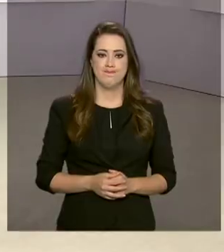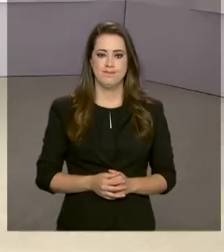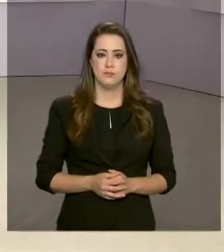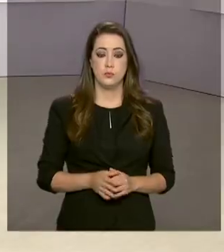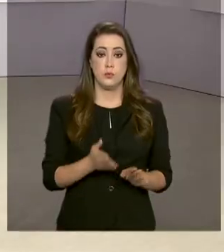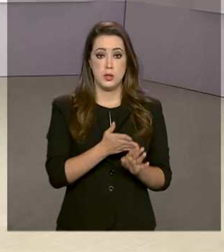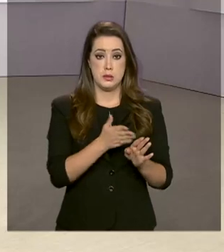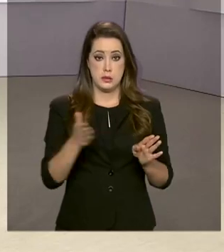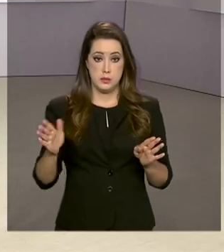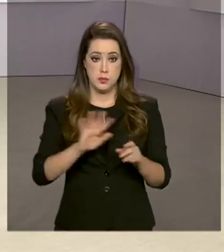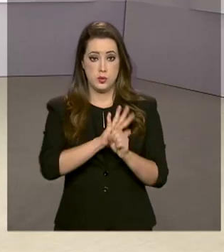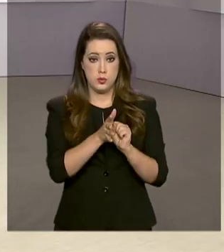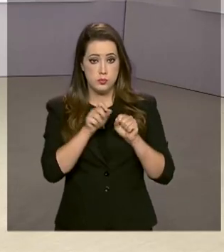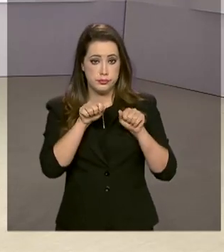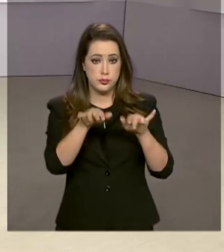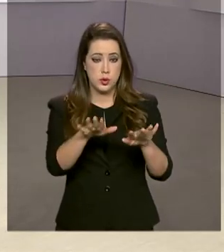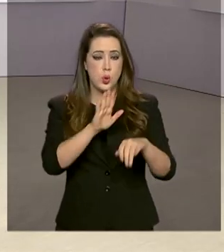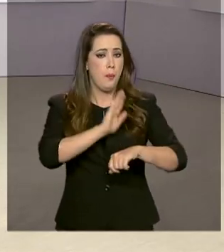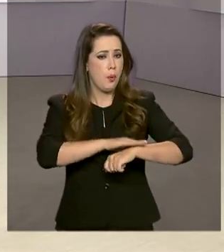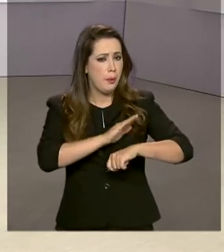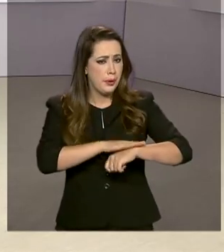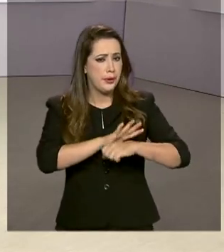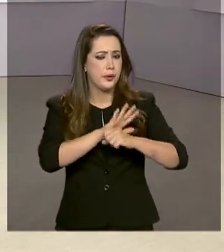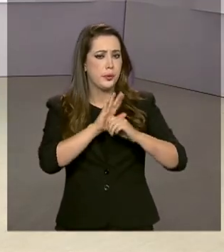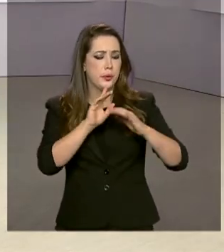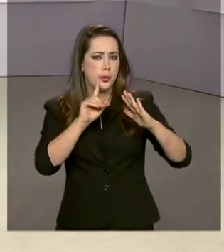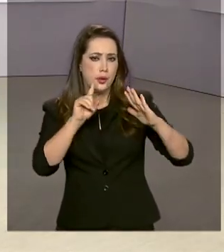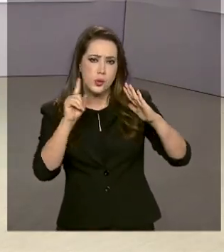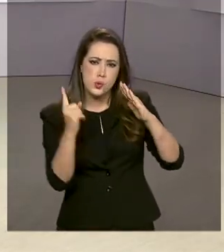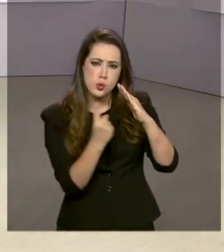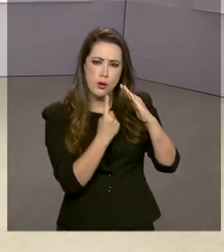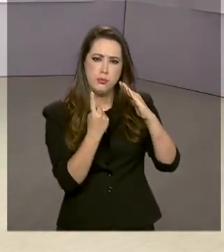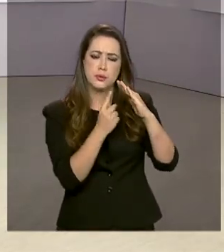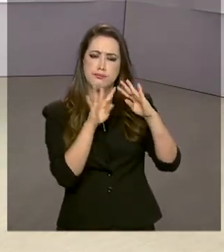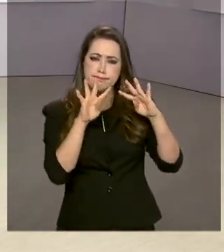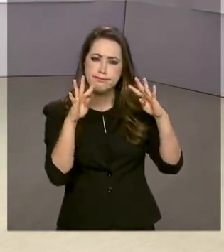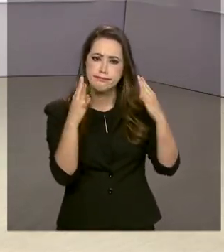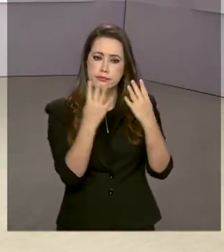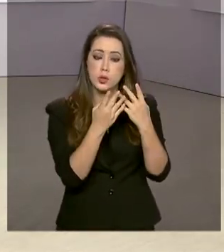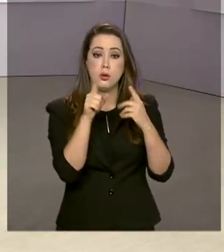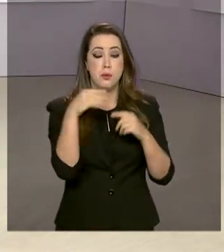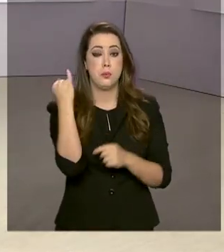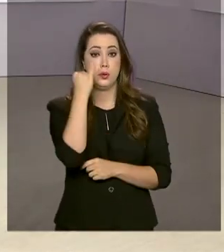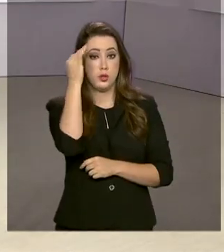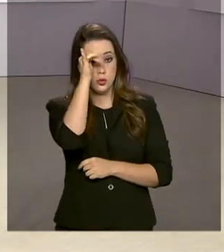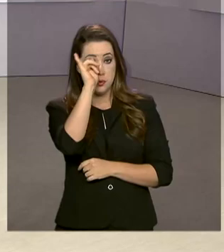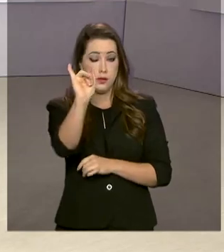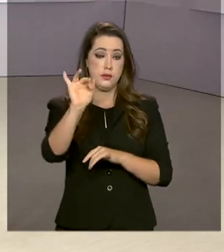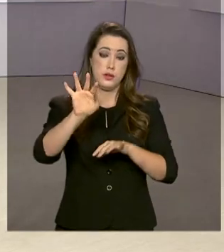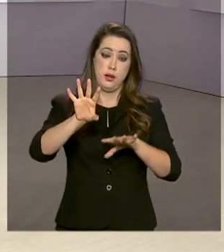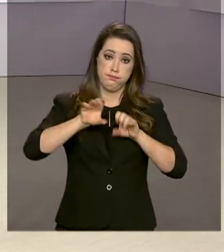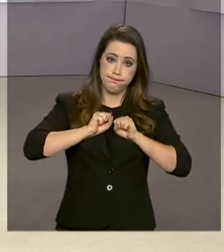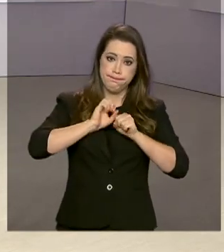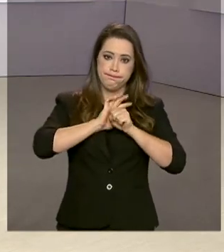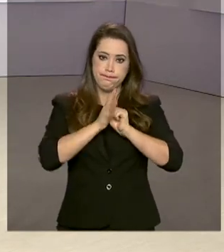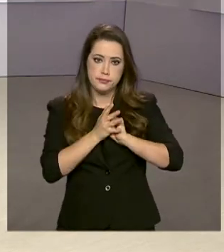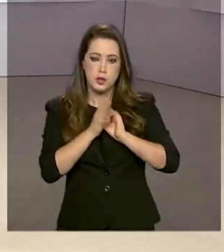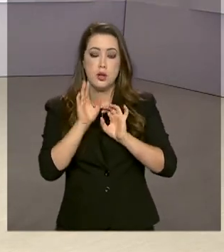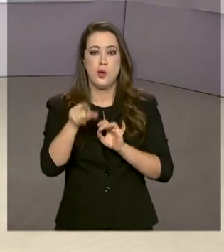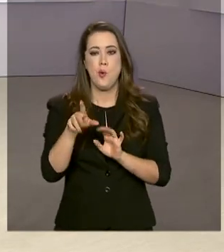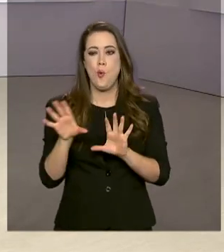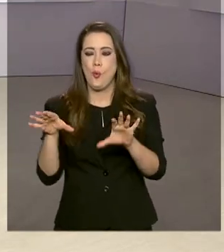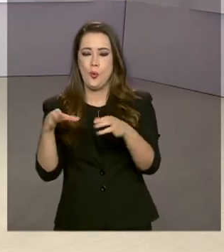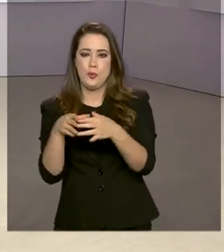Durante a pandemia, quando o isolamento tem sido uma ferramenta importante de prevenção, os indígenas podem contar com um